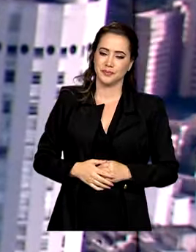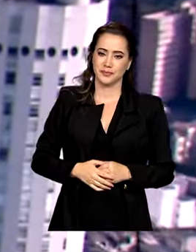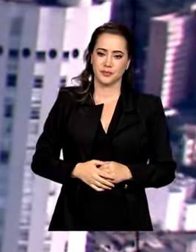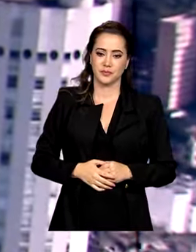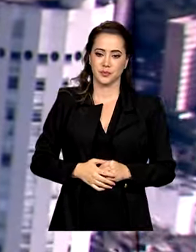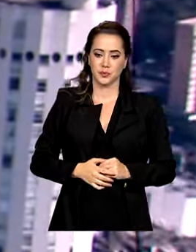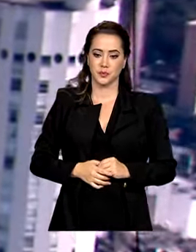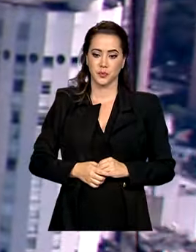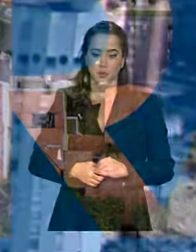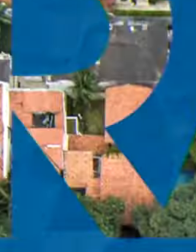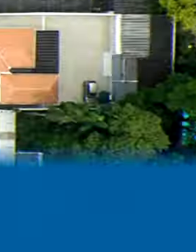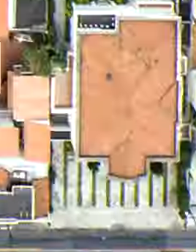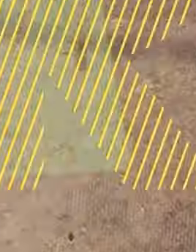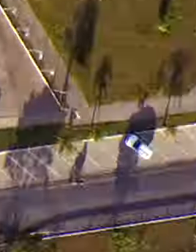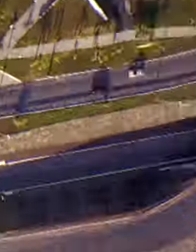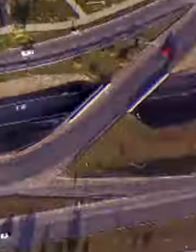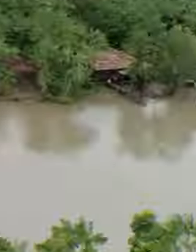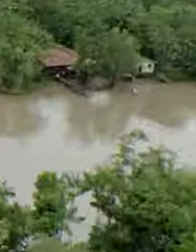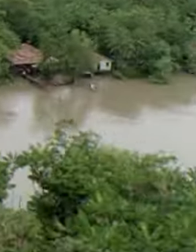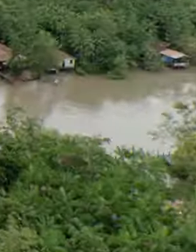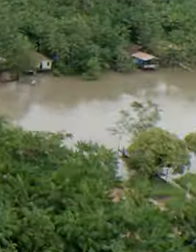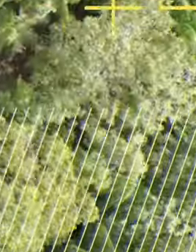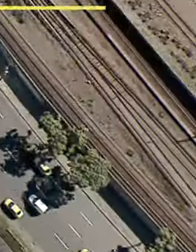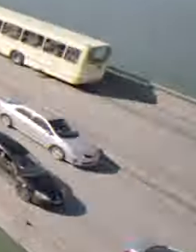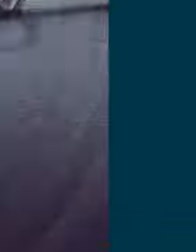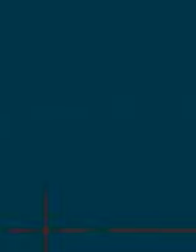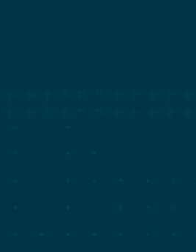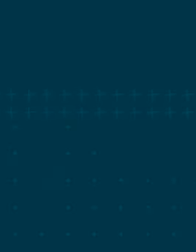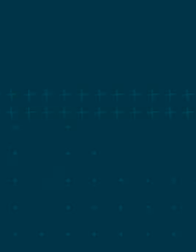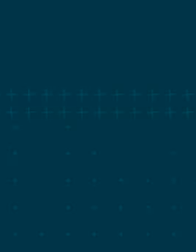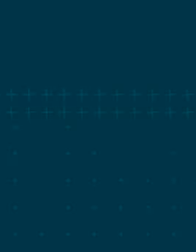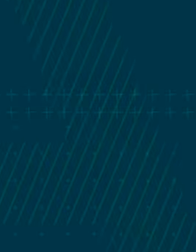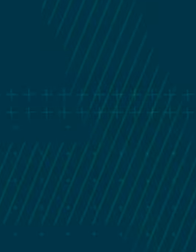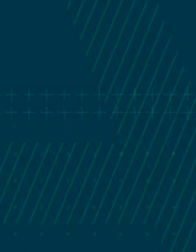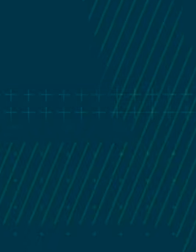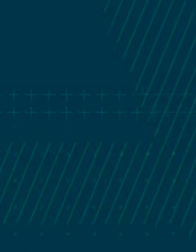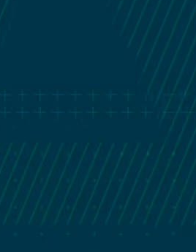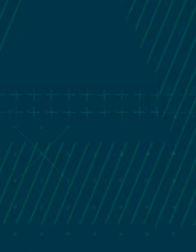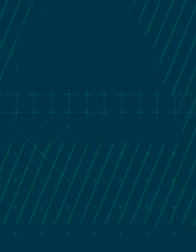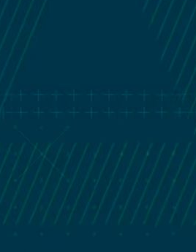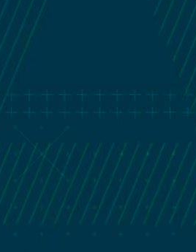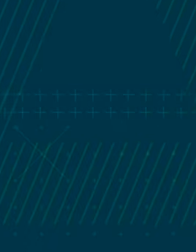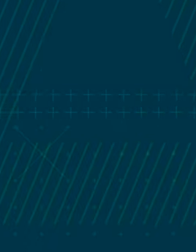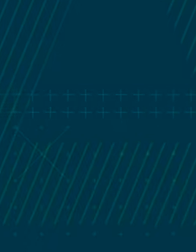próxima. senhoras e senhores.